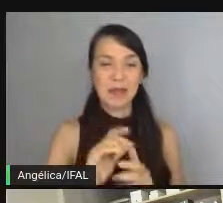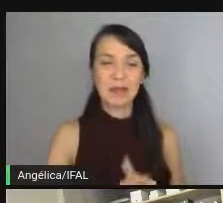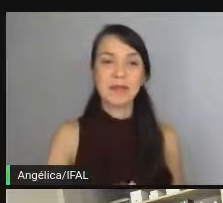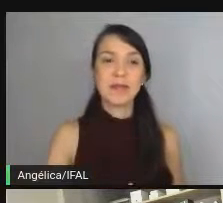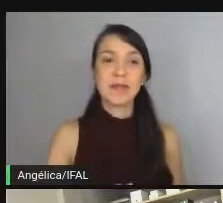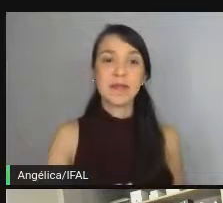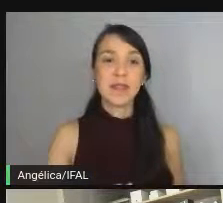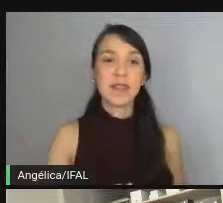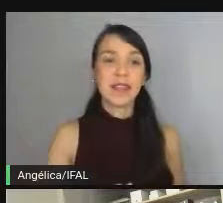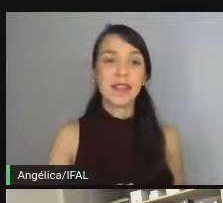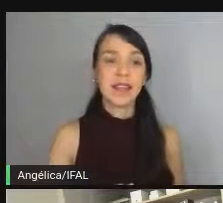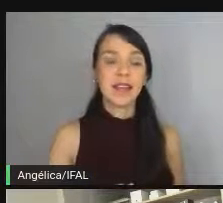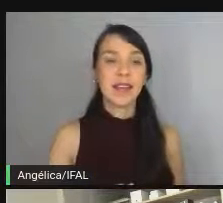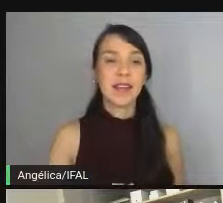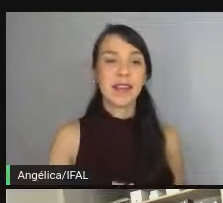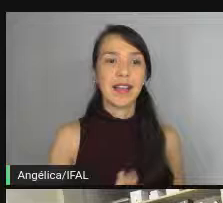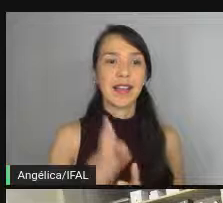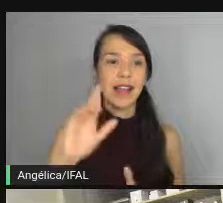Rachid,